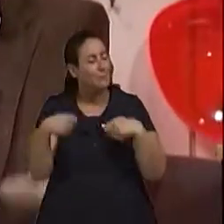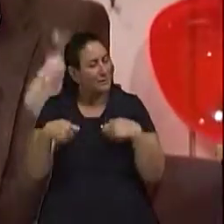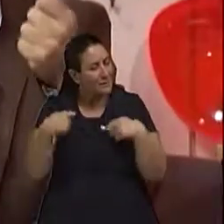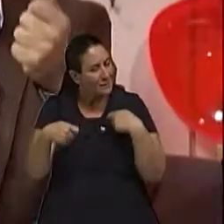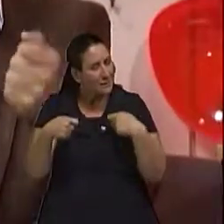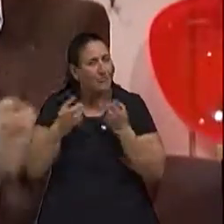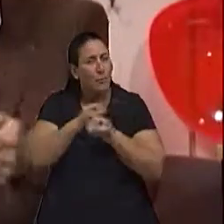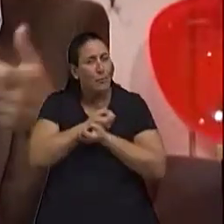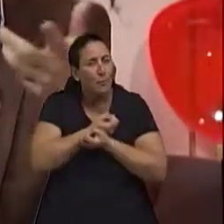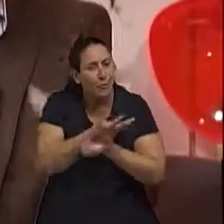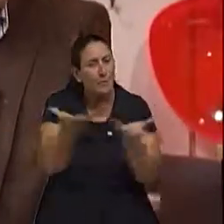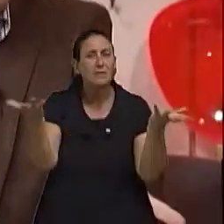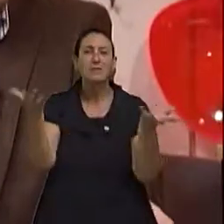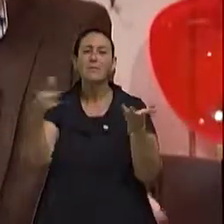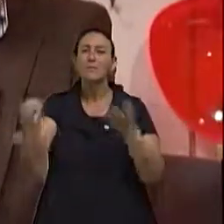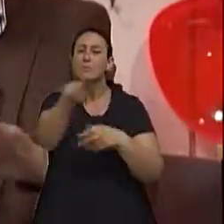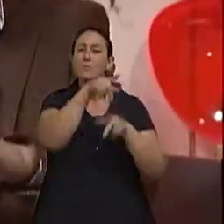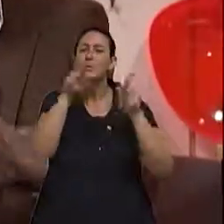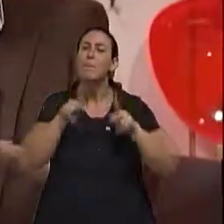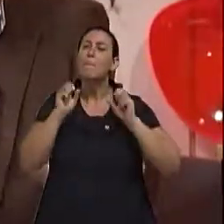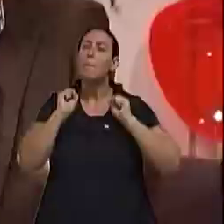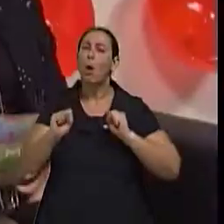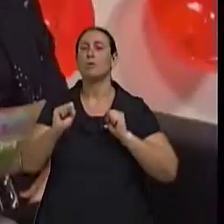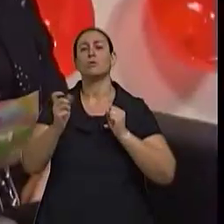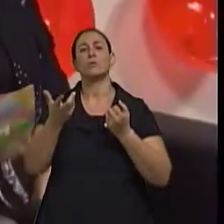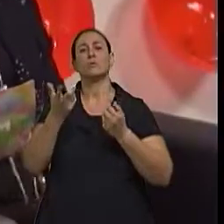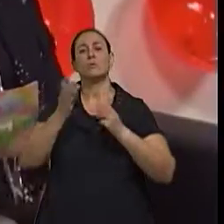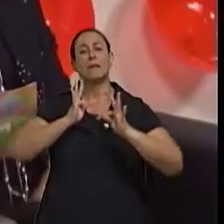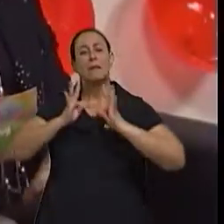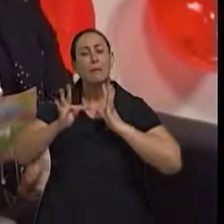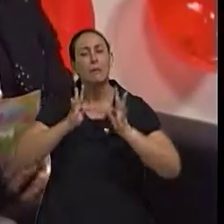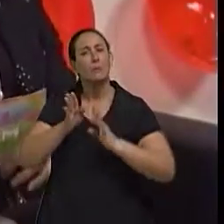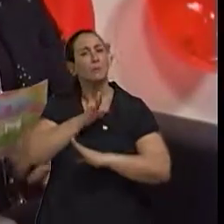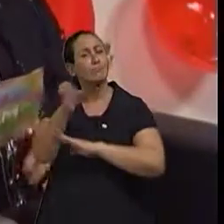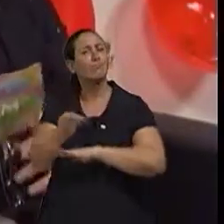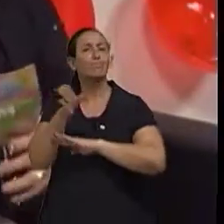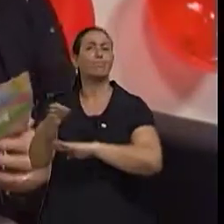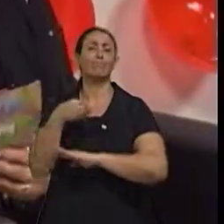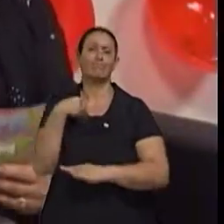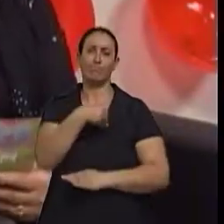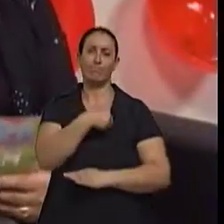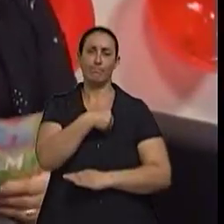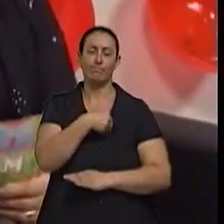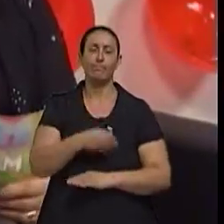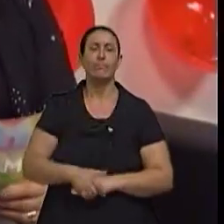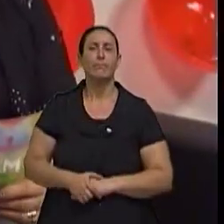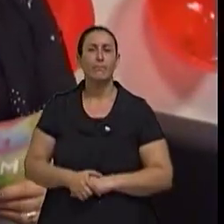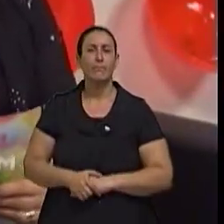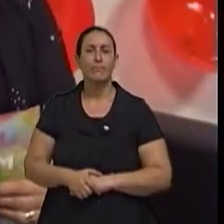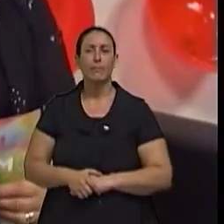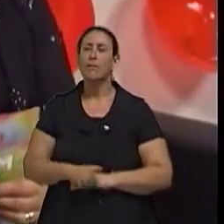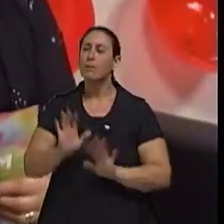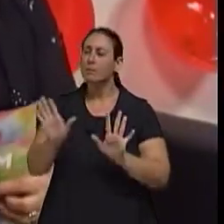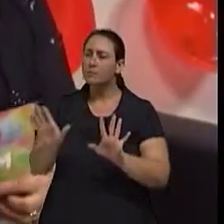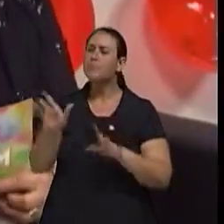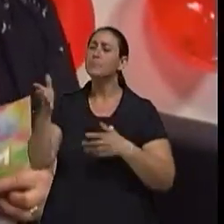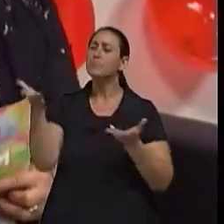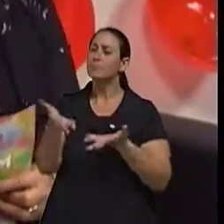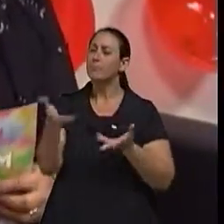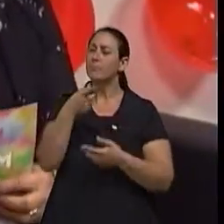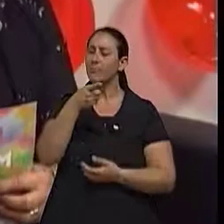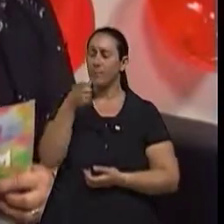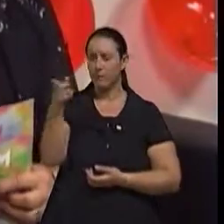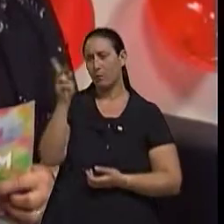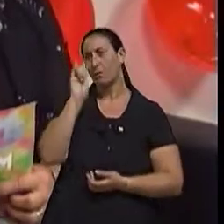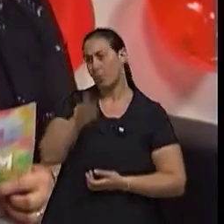população a possibilidade de tratamento. Certo. Então, isso é básico. Doutor, me diga o seguinte, aquela questão que eu já